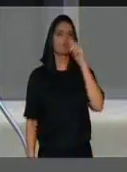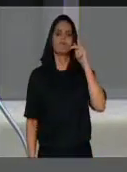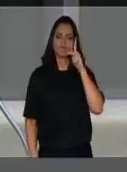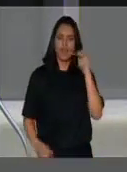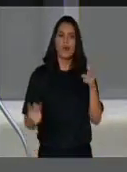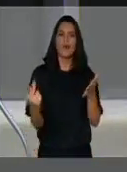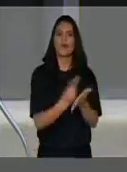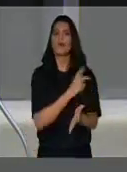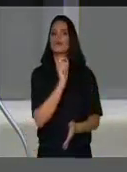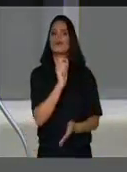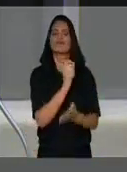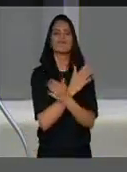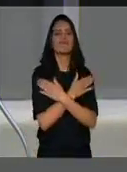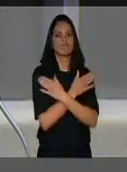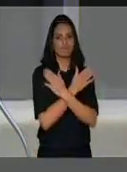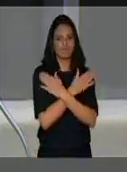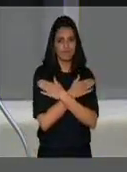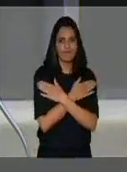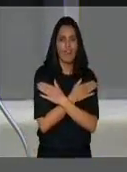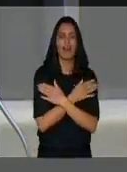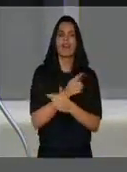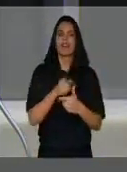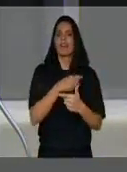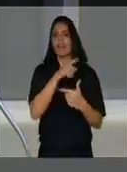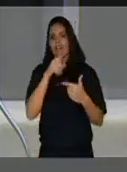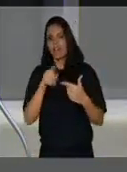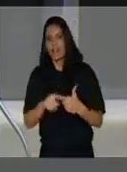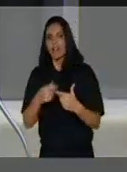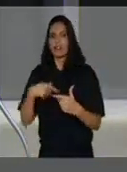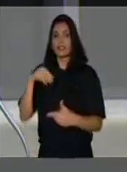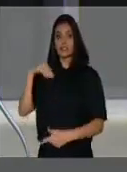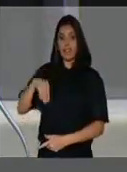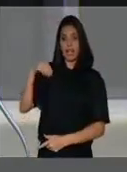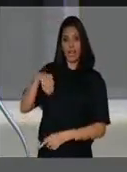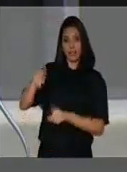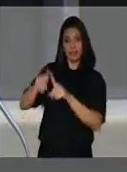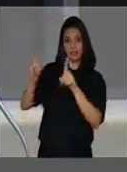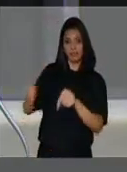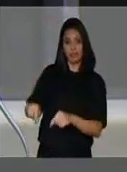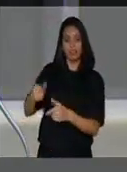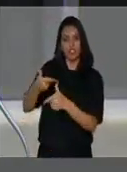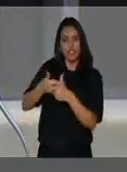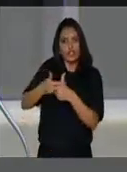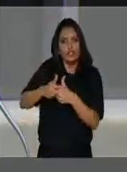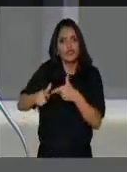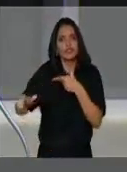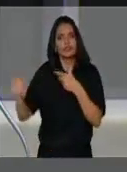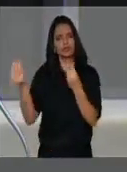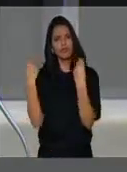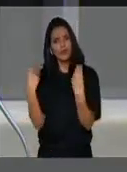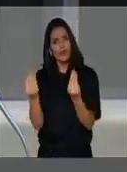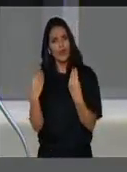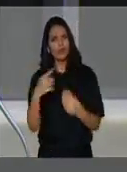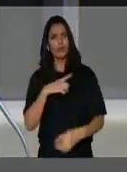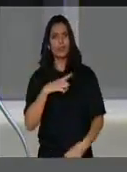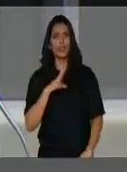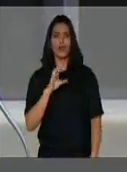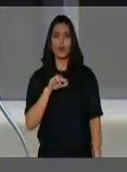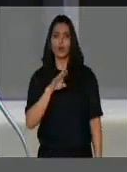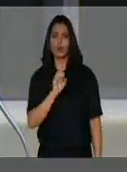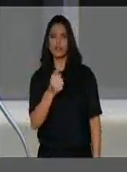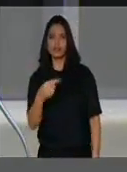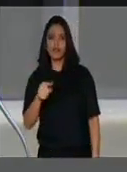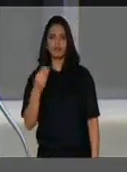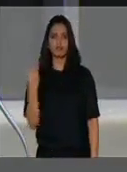o parcelamento dos salários dos servidores, o inchaço da folha de pagamento com comissionados, a demissão de